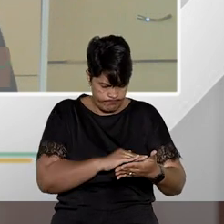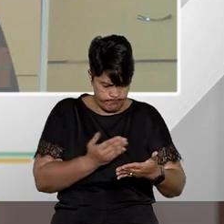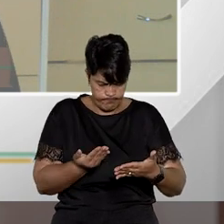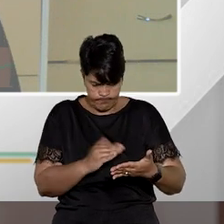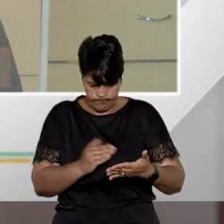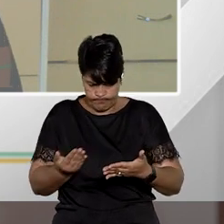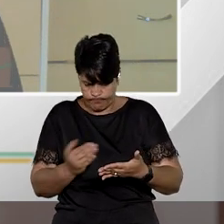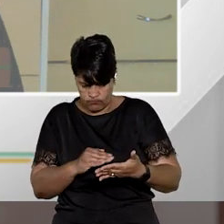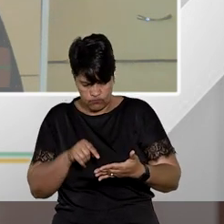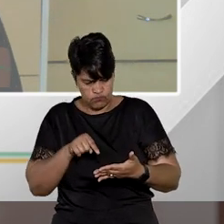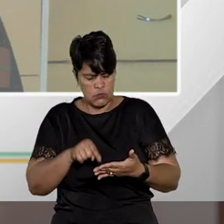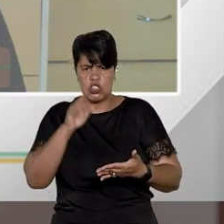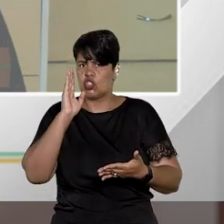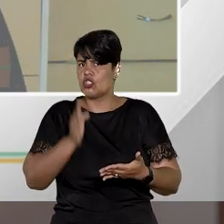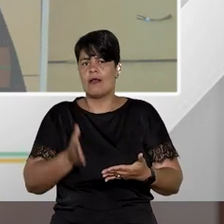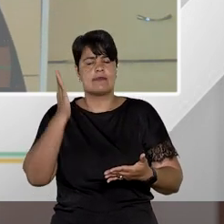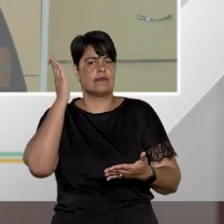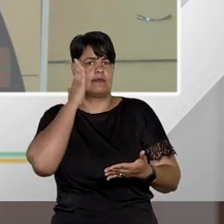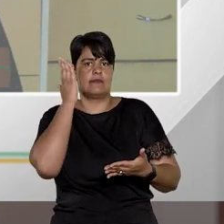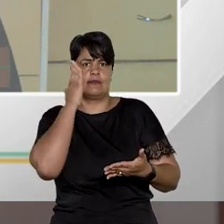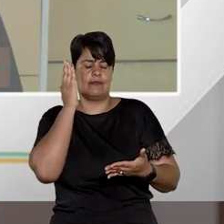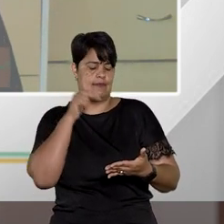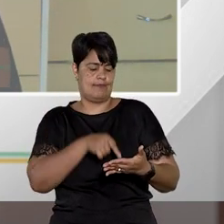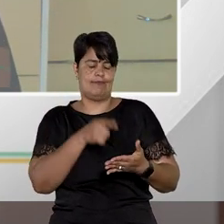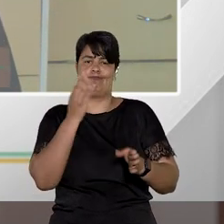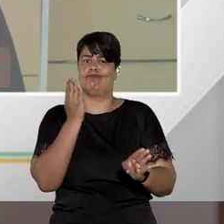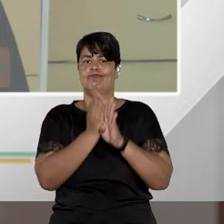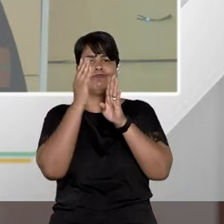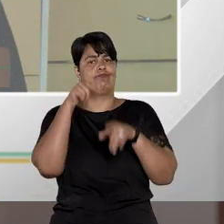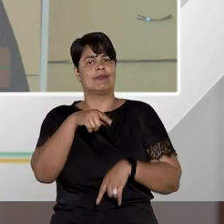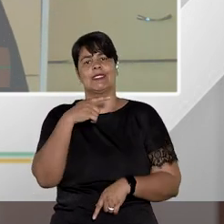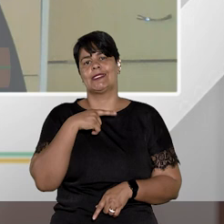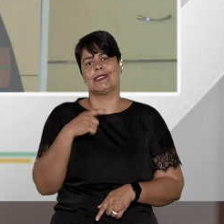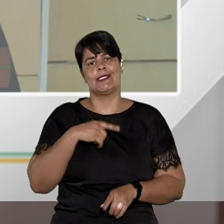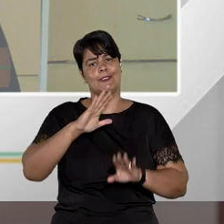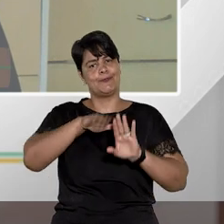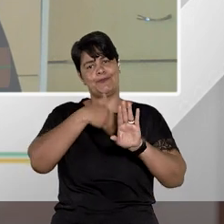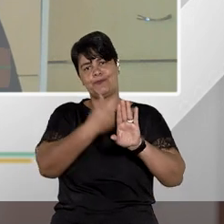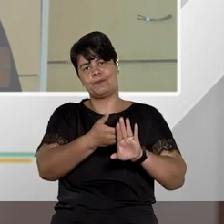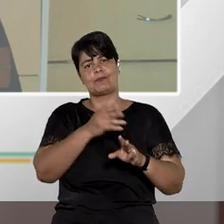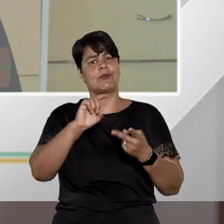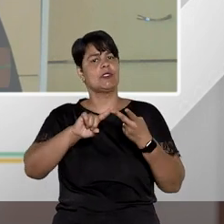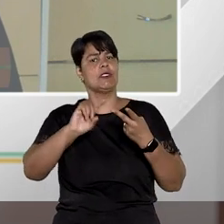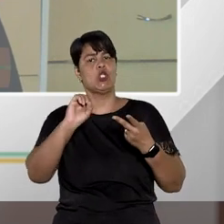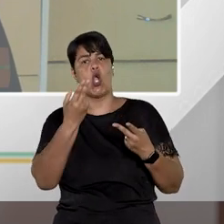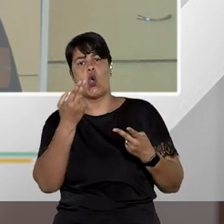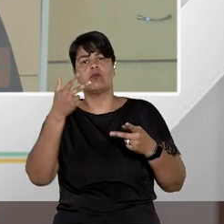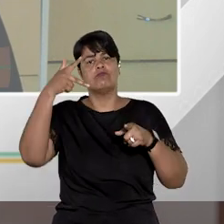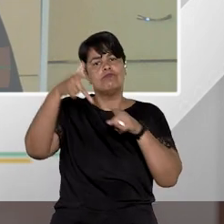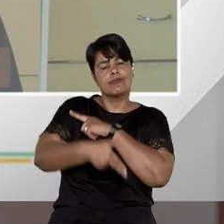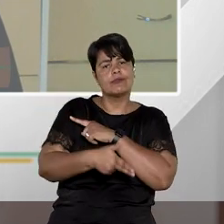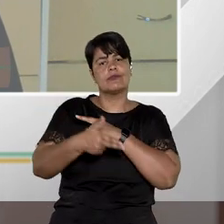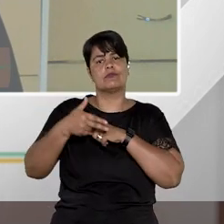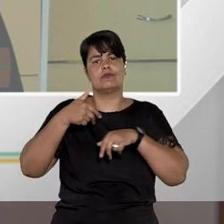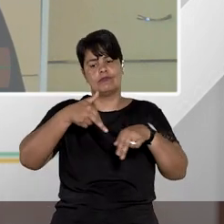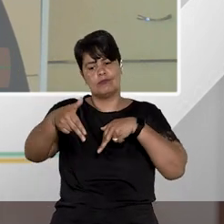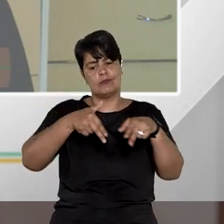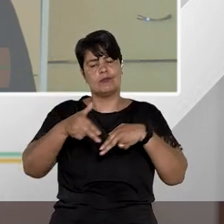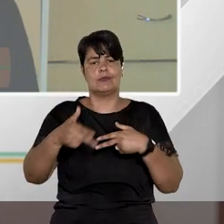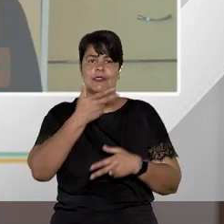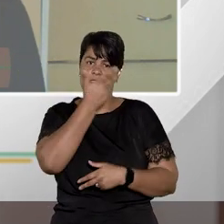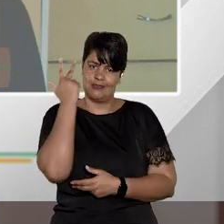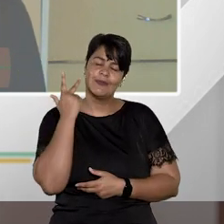olho naquele pedido e ele de plano já enxerga ali ou uma ameaça ou uma violação a liberdade de